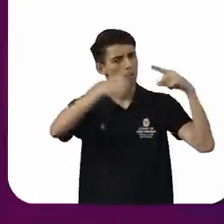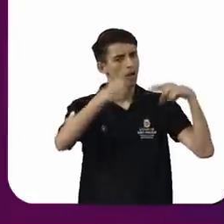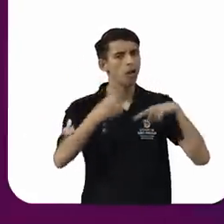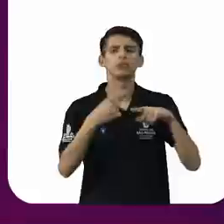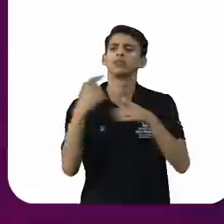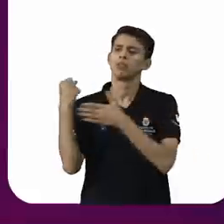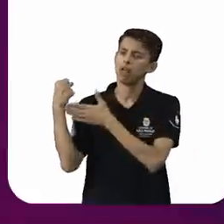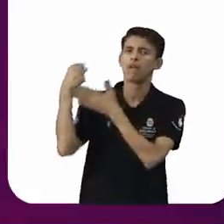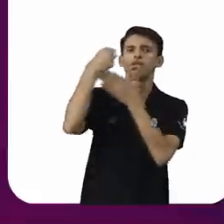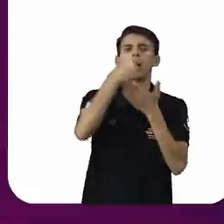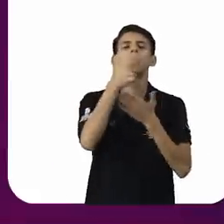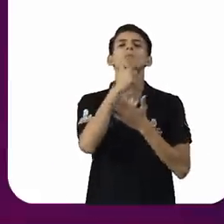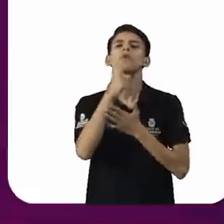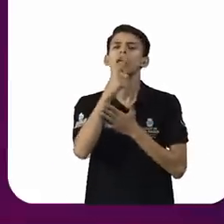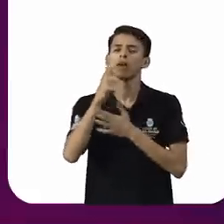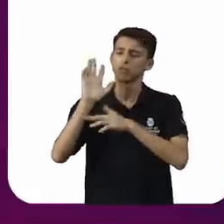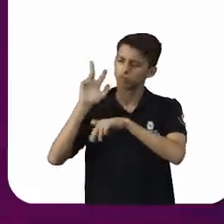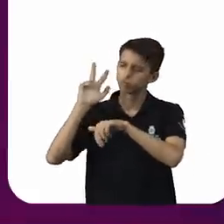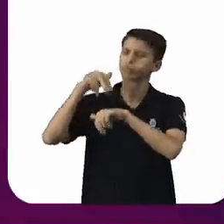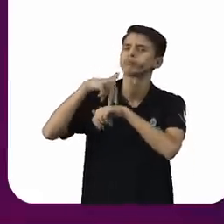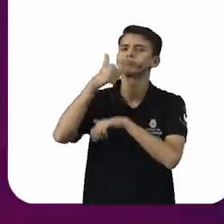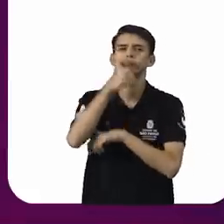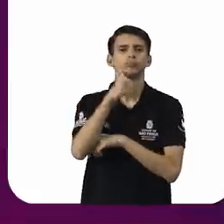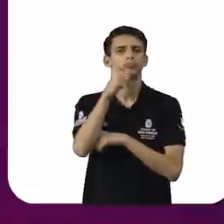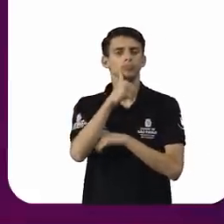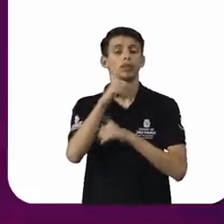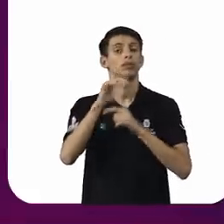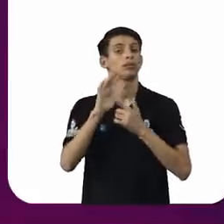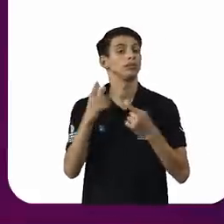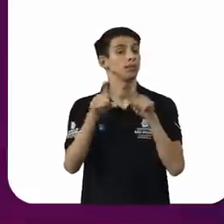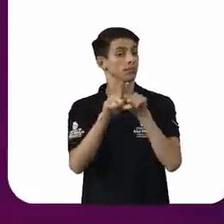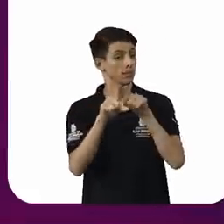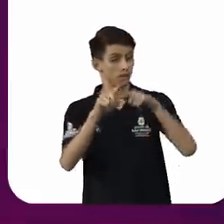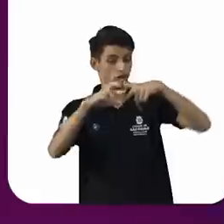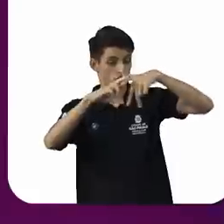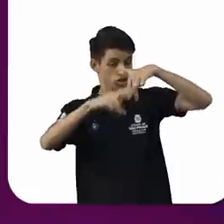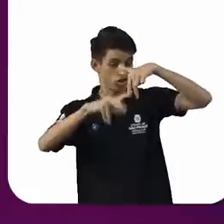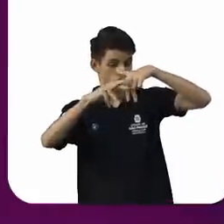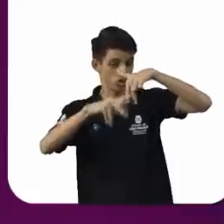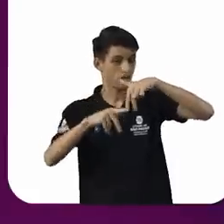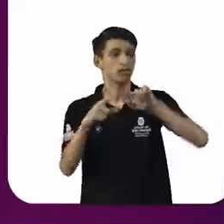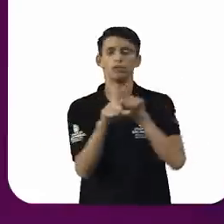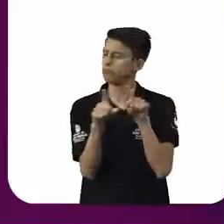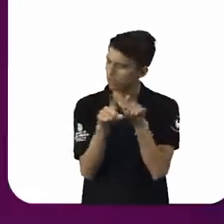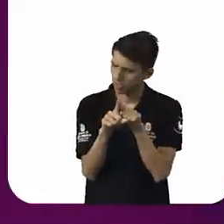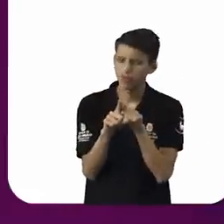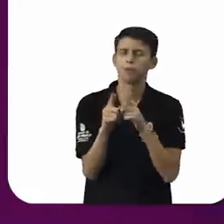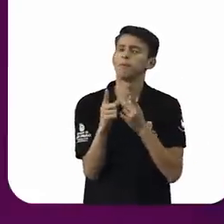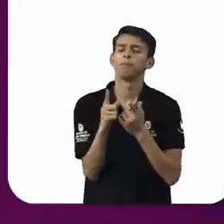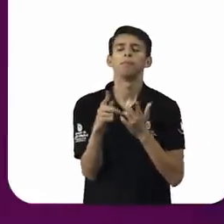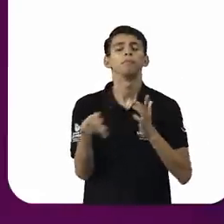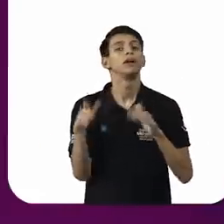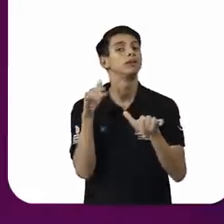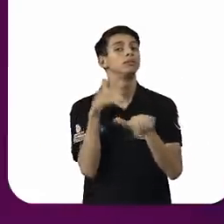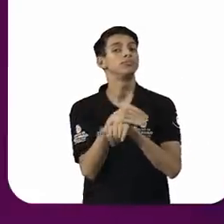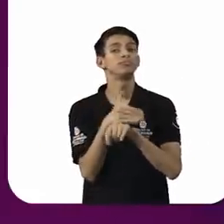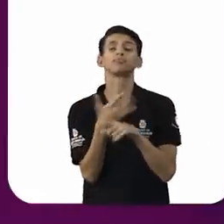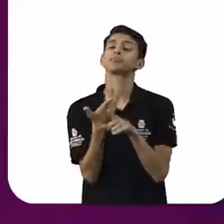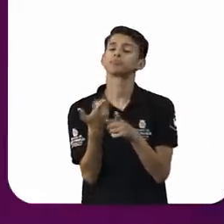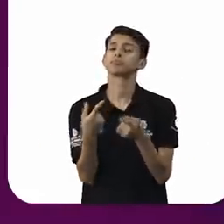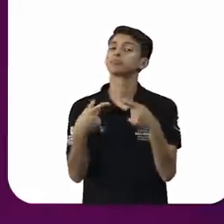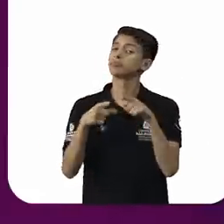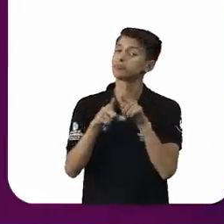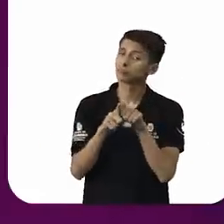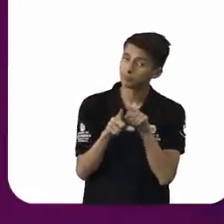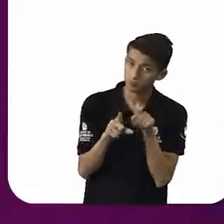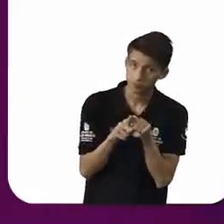paridade gênese, nos espaços de decisão. Tudo isso interfere também nos atos de violência